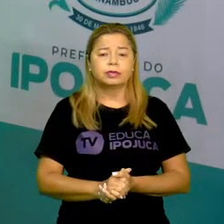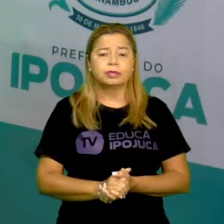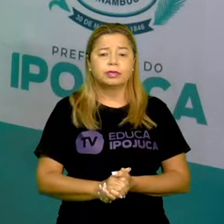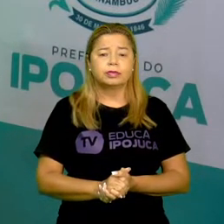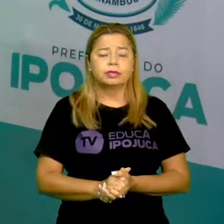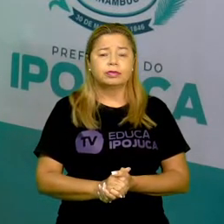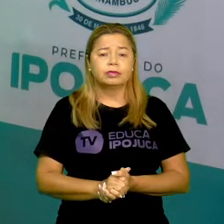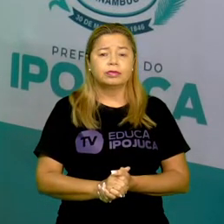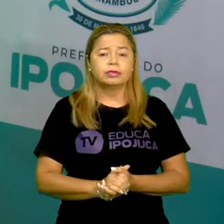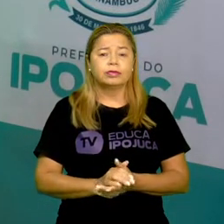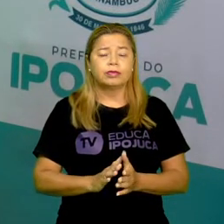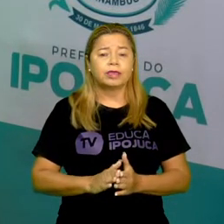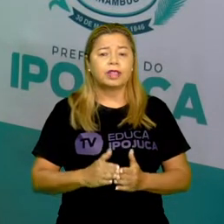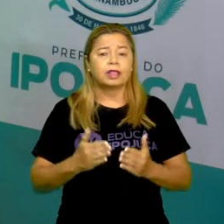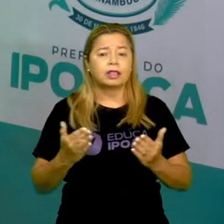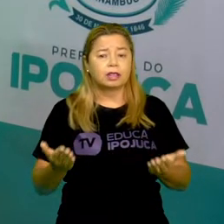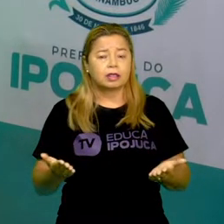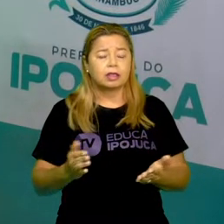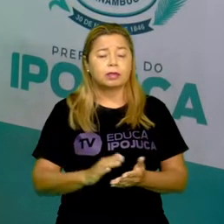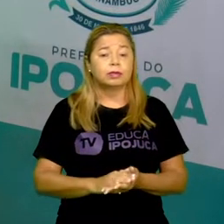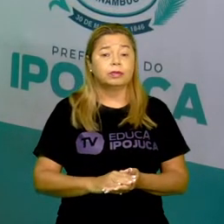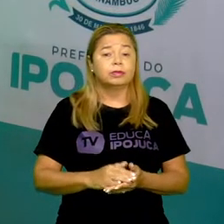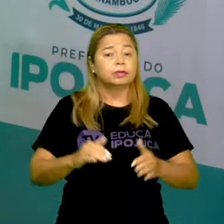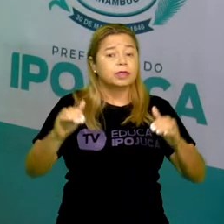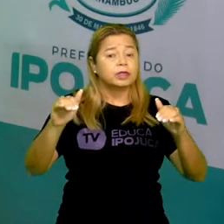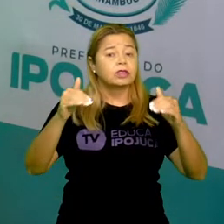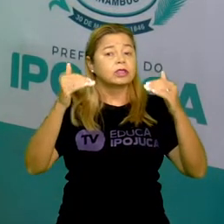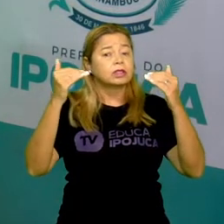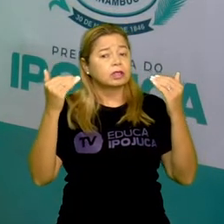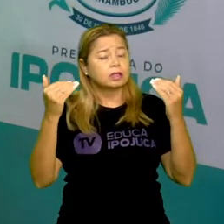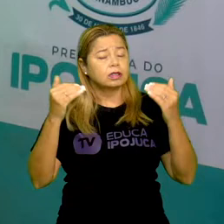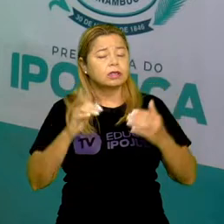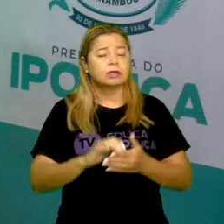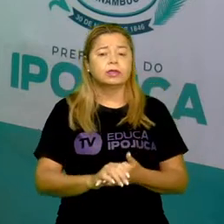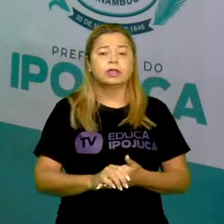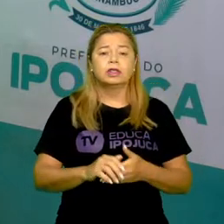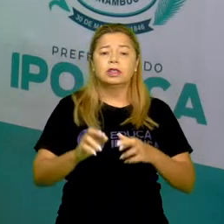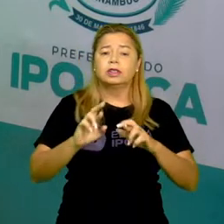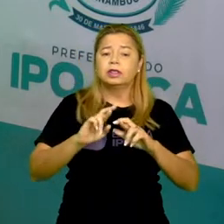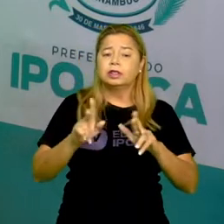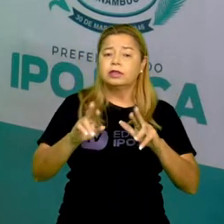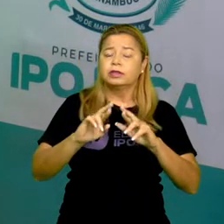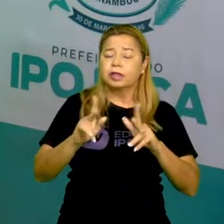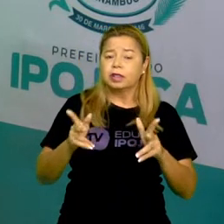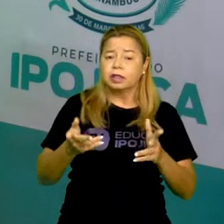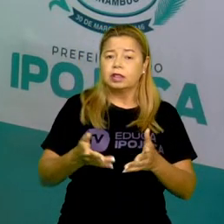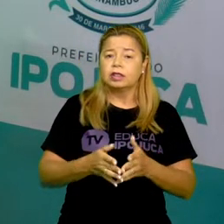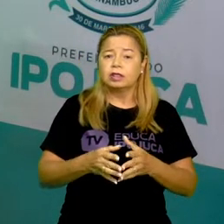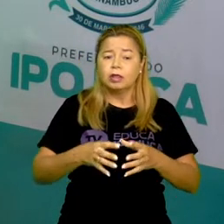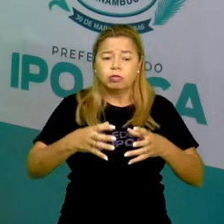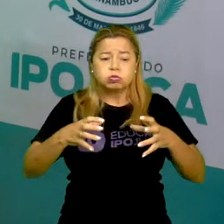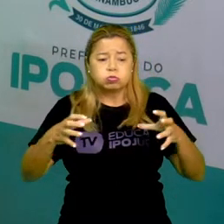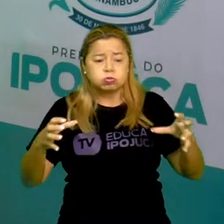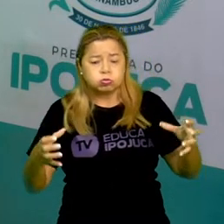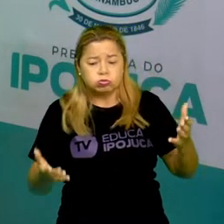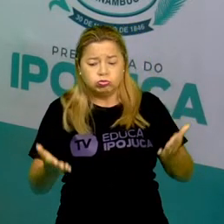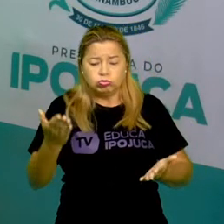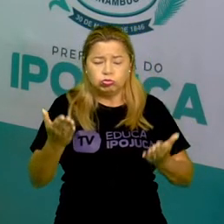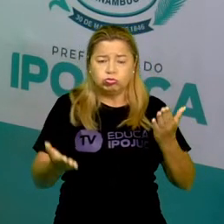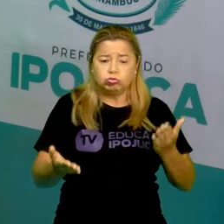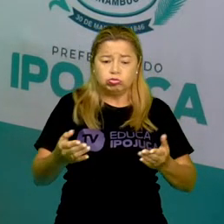Então, tem que se ligar. Diferentes grandezas precisam de diferentes medidas.